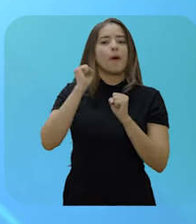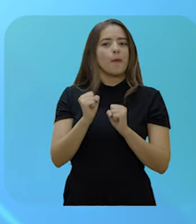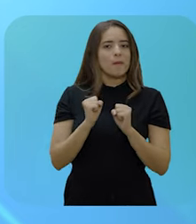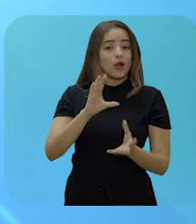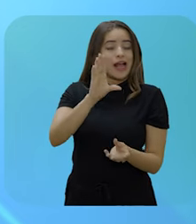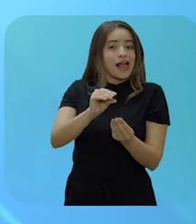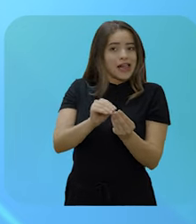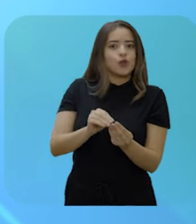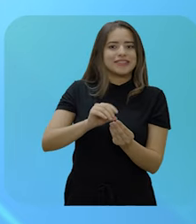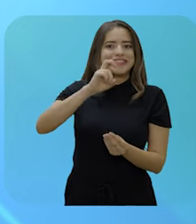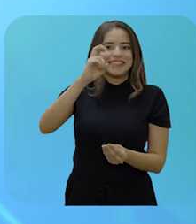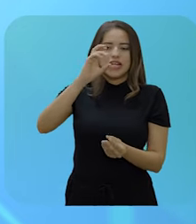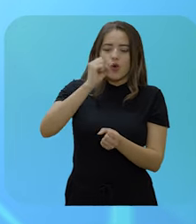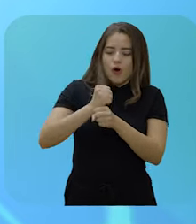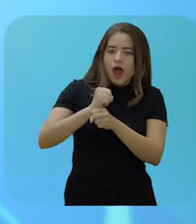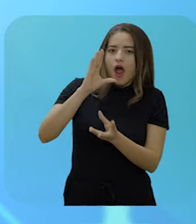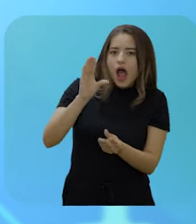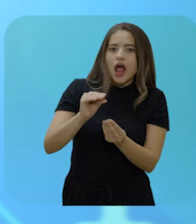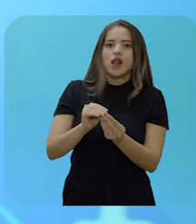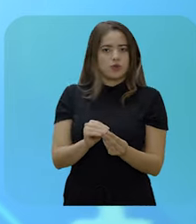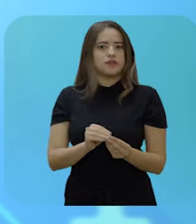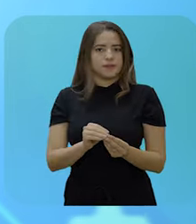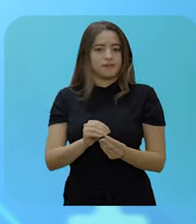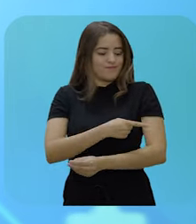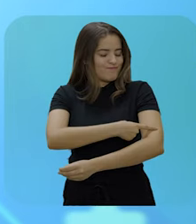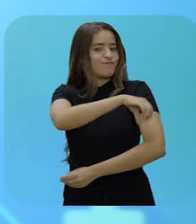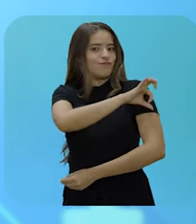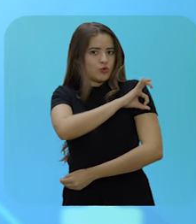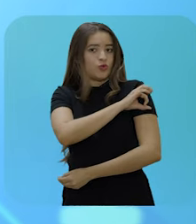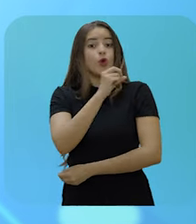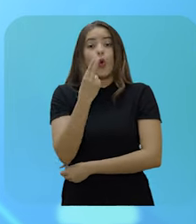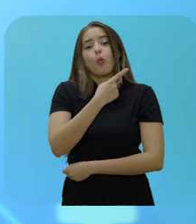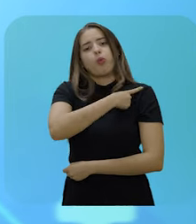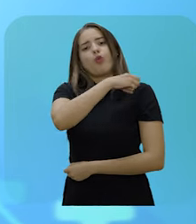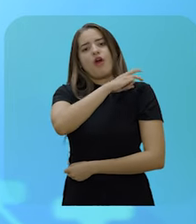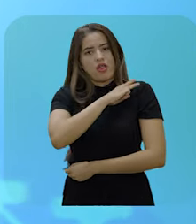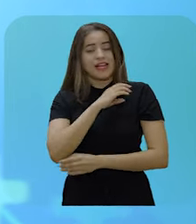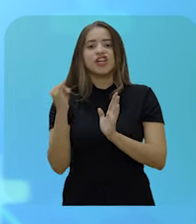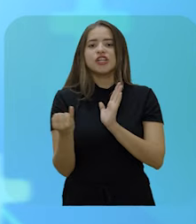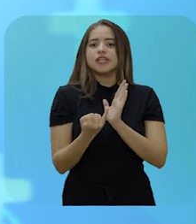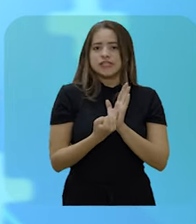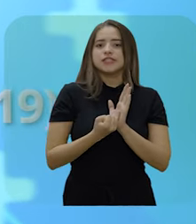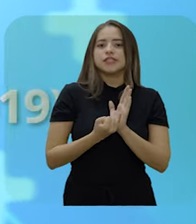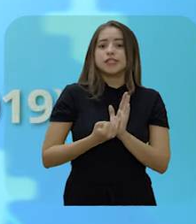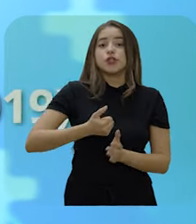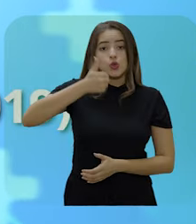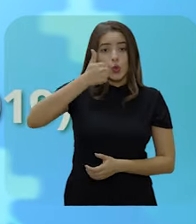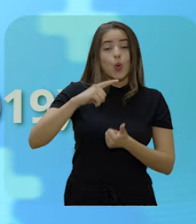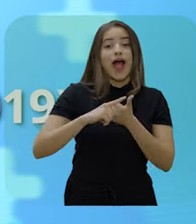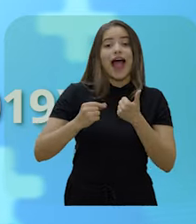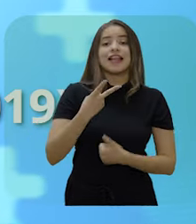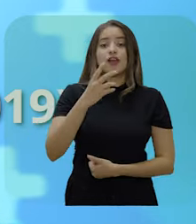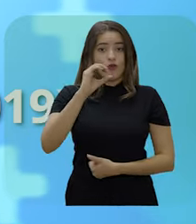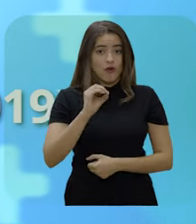5 anos, exclusivo para funções de magistério, na educação infantil e no ensino fundamental e médio. Inciso 1º do